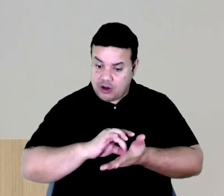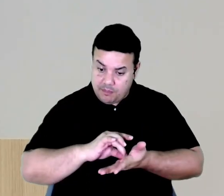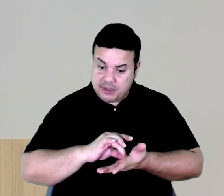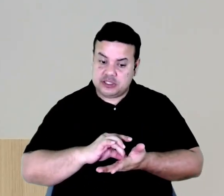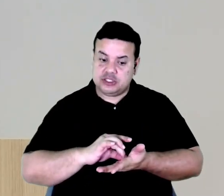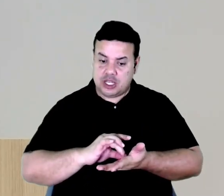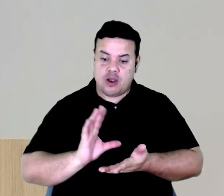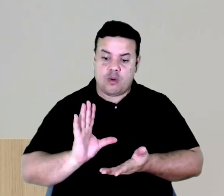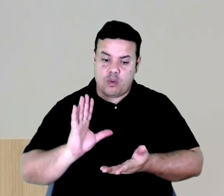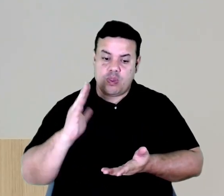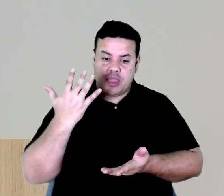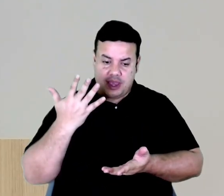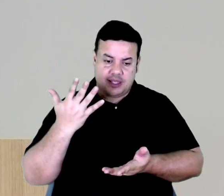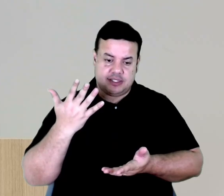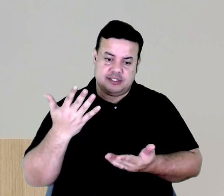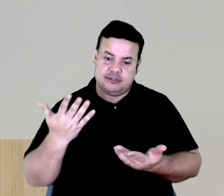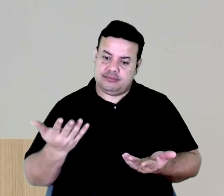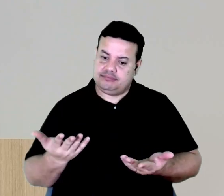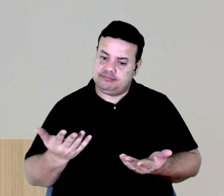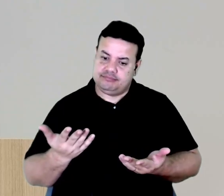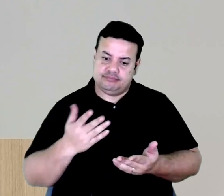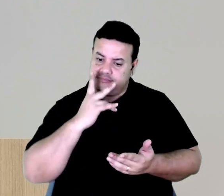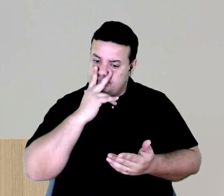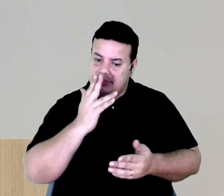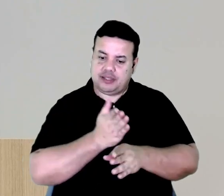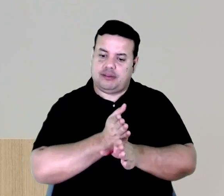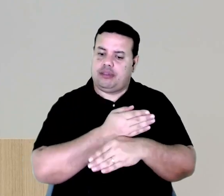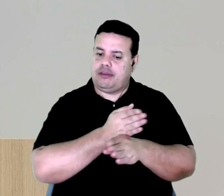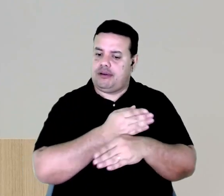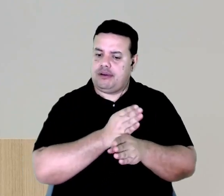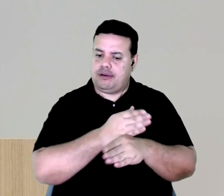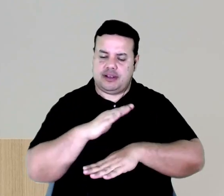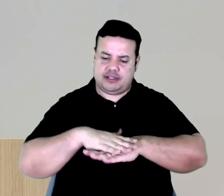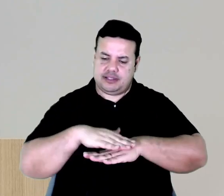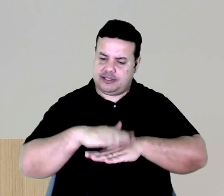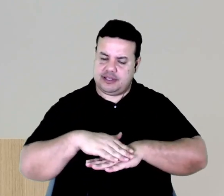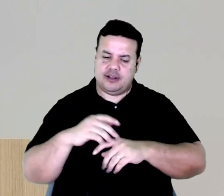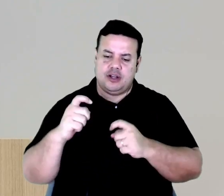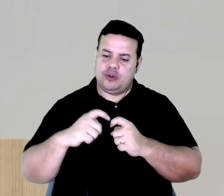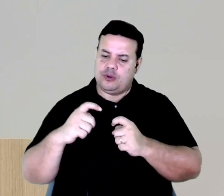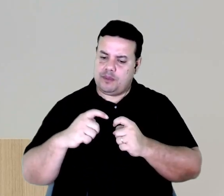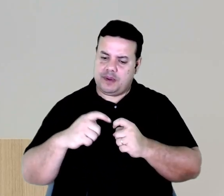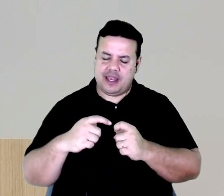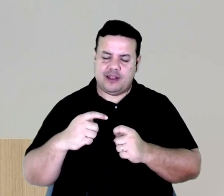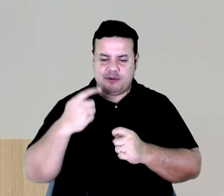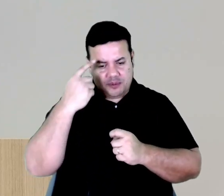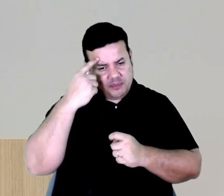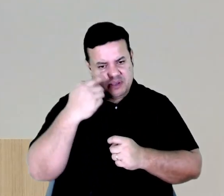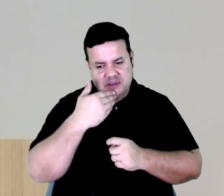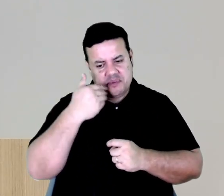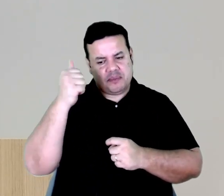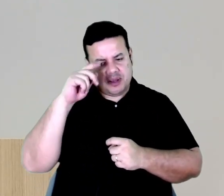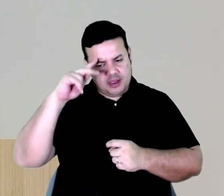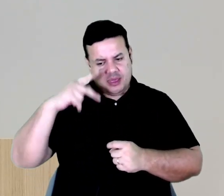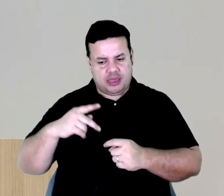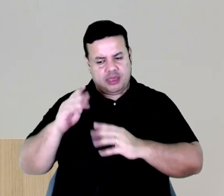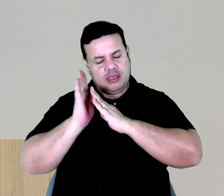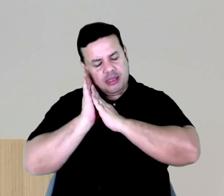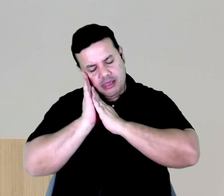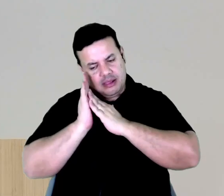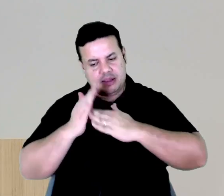não sei, uma negligência da parte do médico, né, de preferir optar por descansar quando tem alguém precisando dele ali.